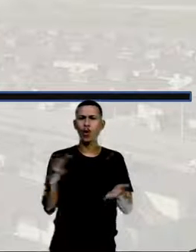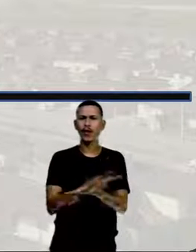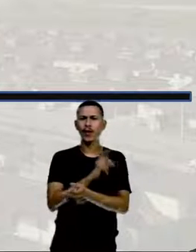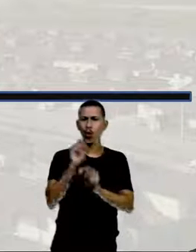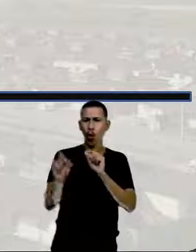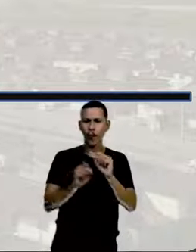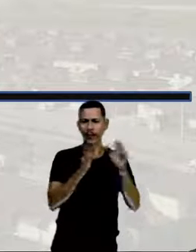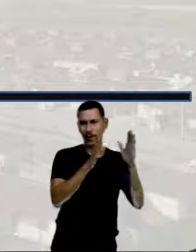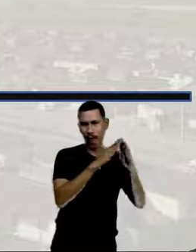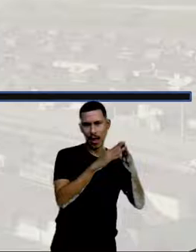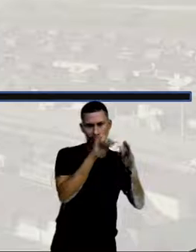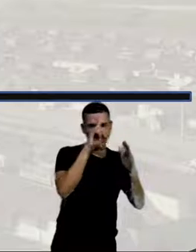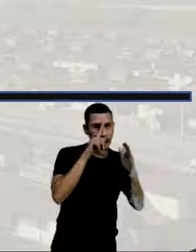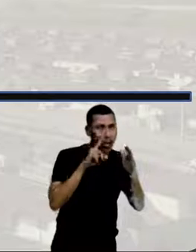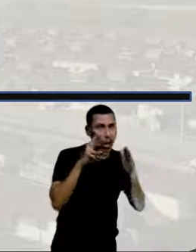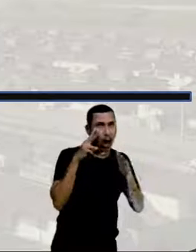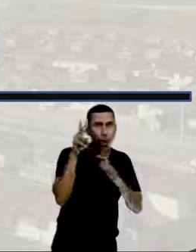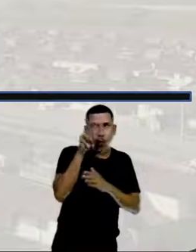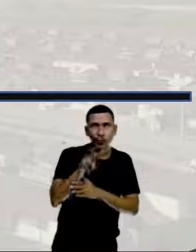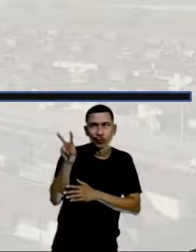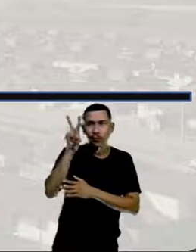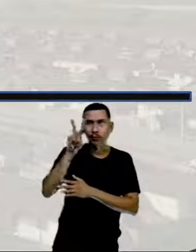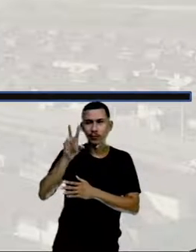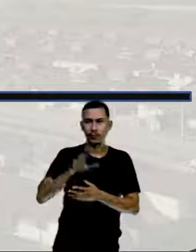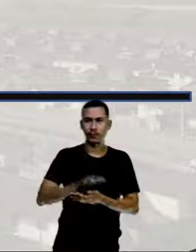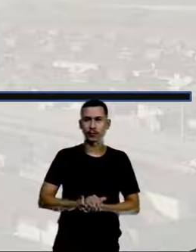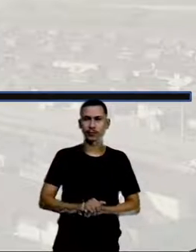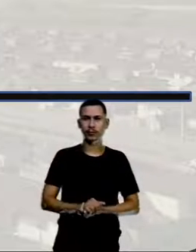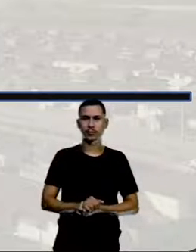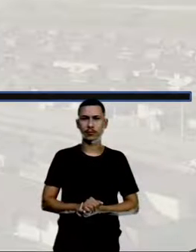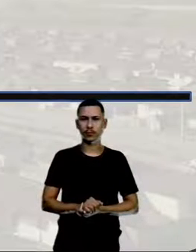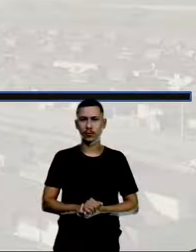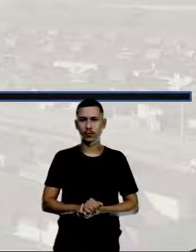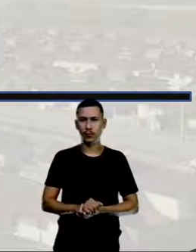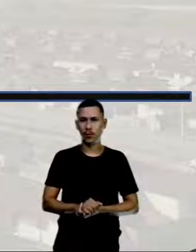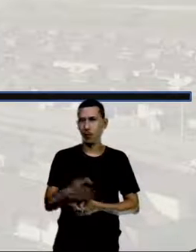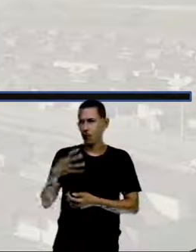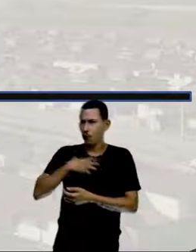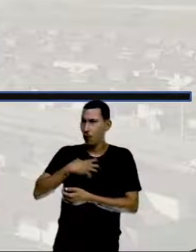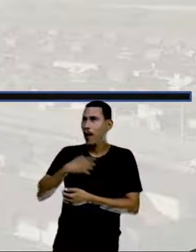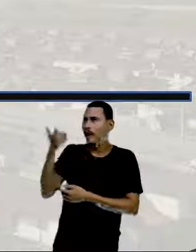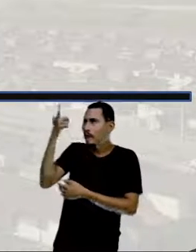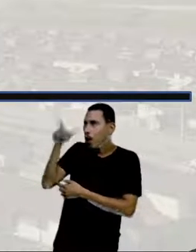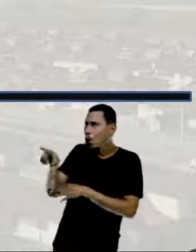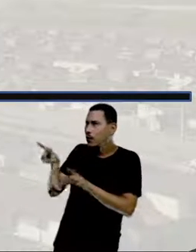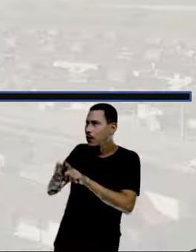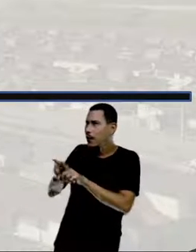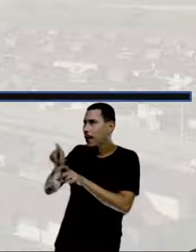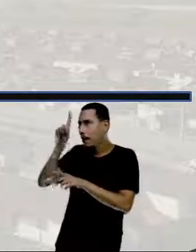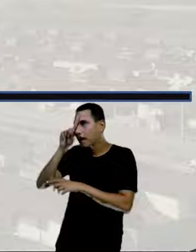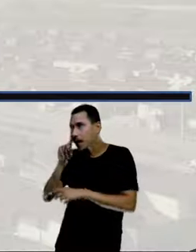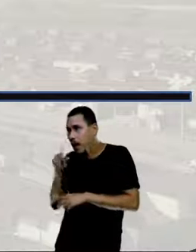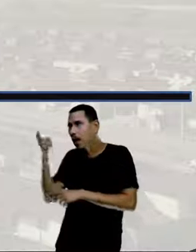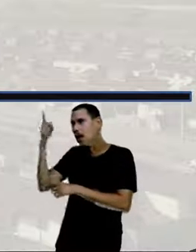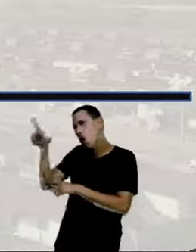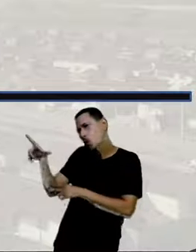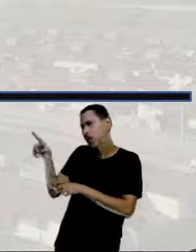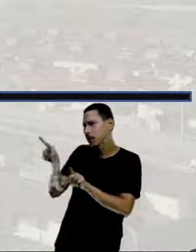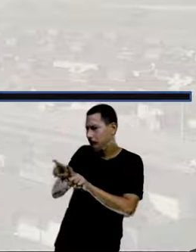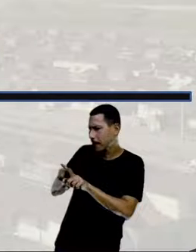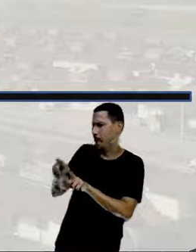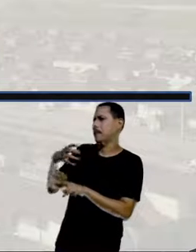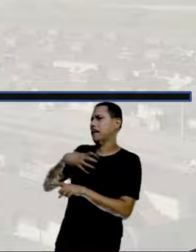casinha amarela, que tem o mesmo formato dessa outra casa amarela, tem o formato dessa outra casa amarela, e dessa outra casa